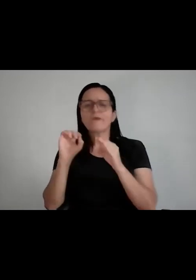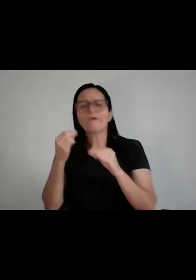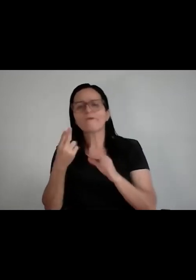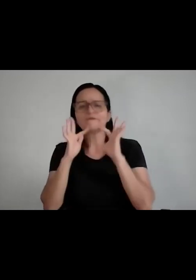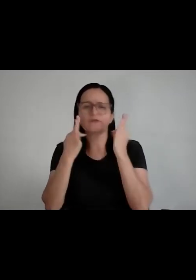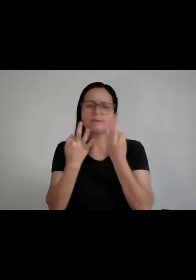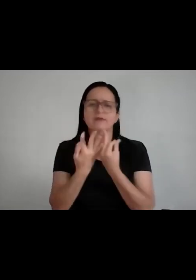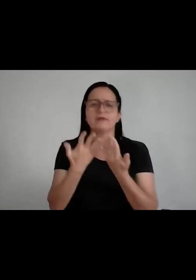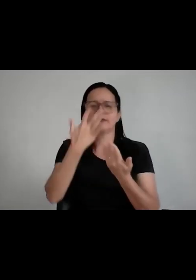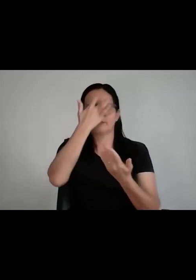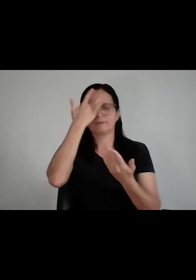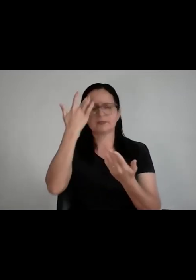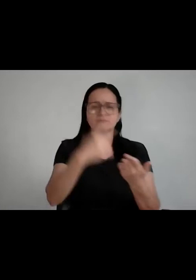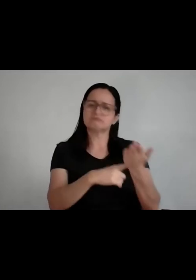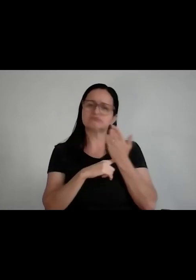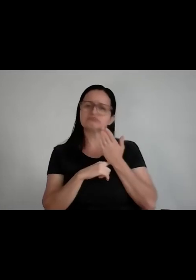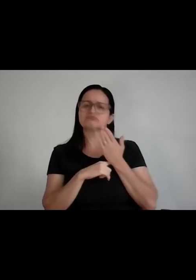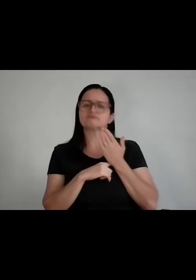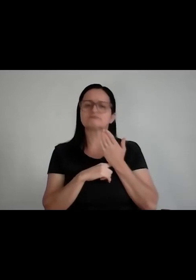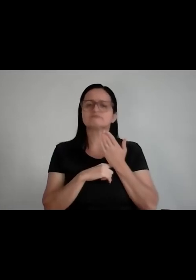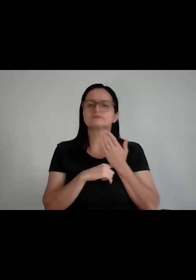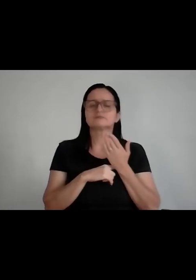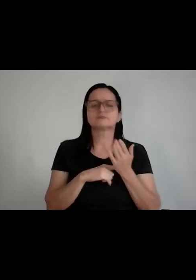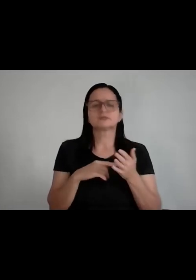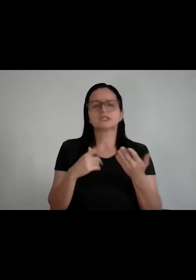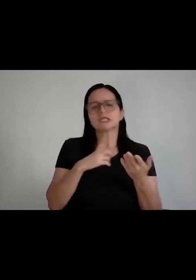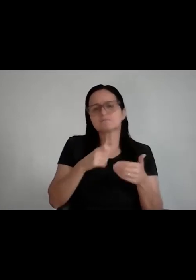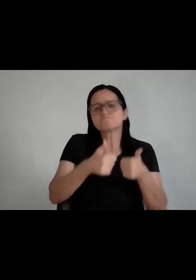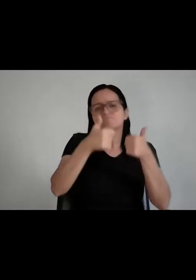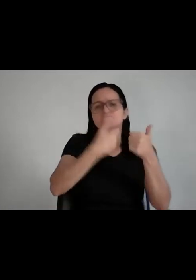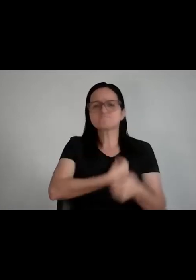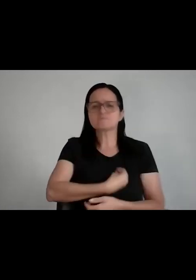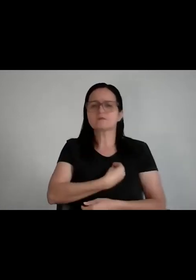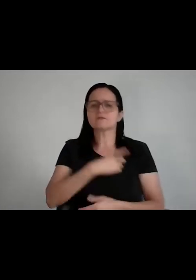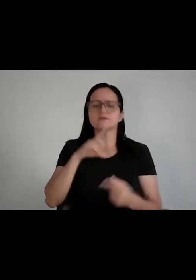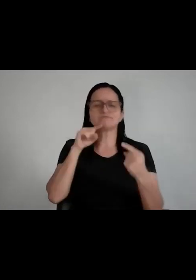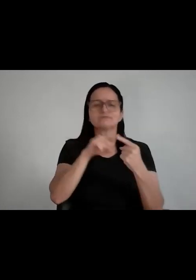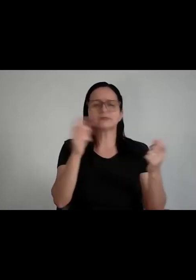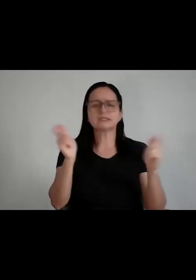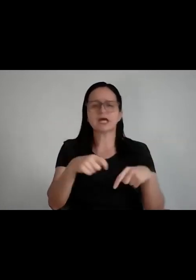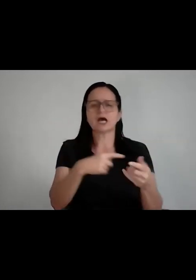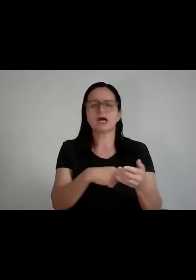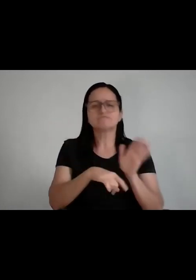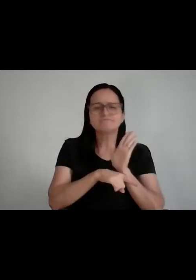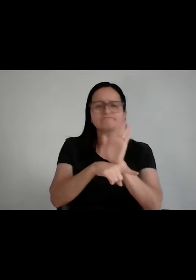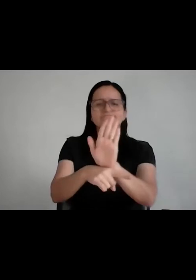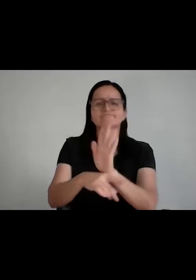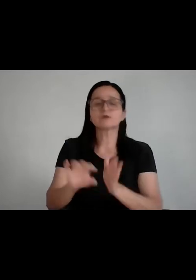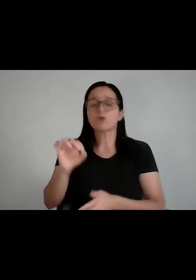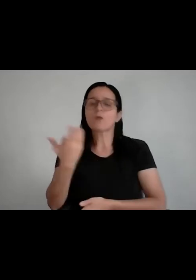bem-cedida, que tem algo que possa acrescentar para você, às vezes é um amigo, aí você vai